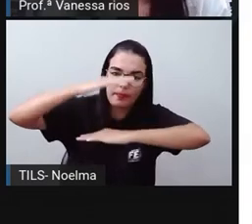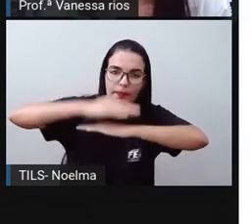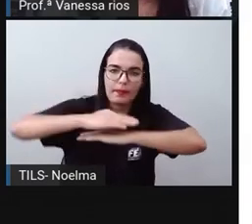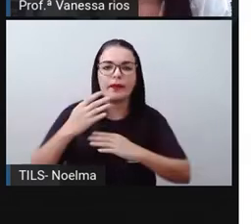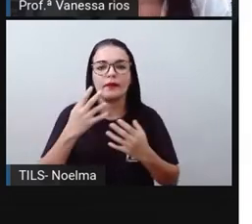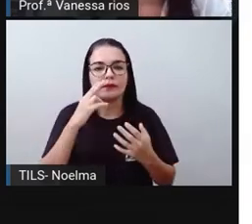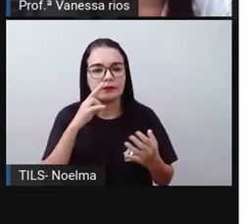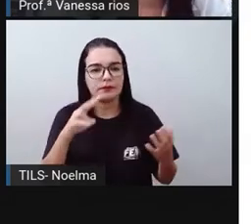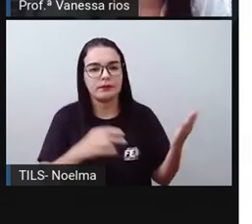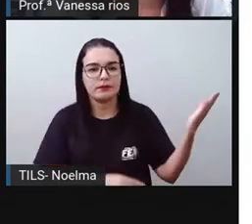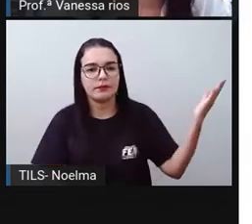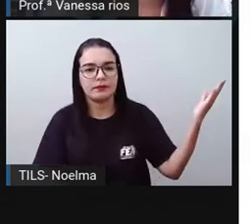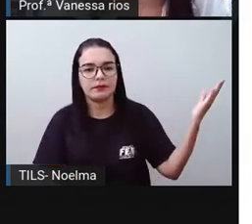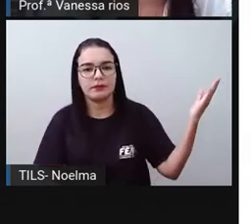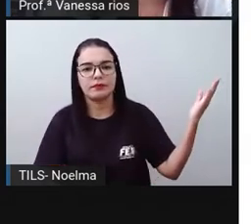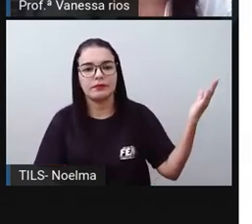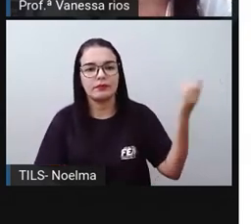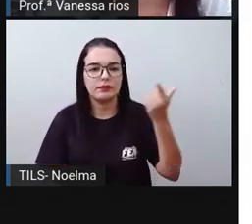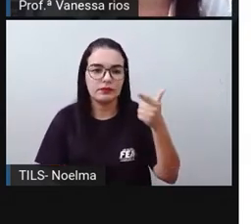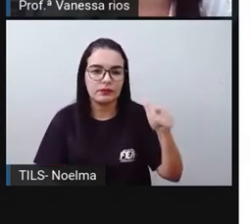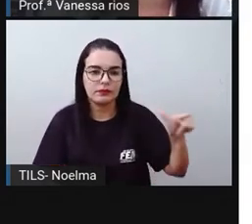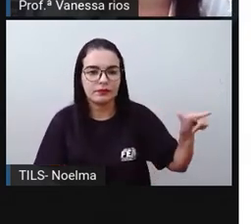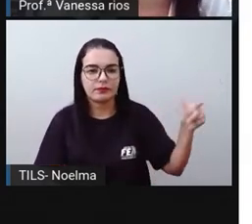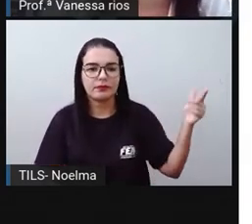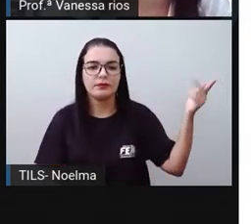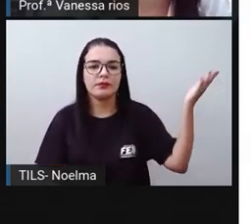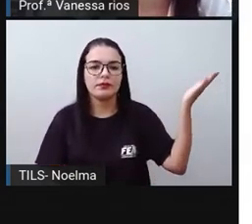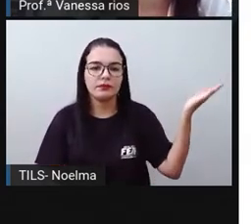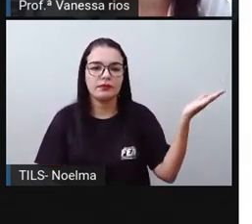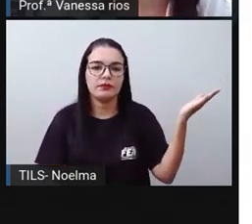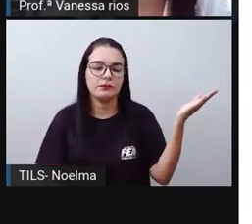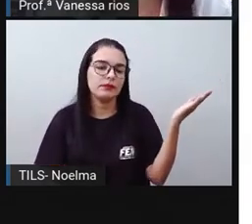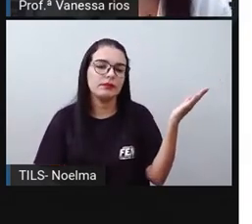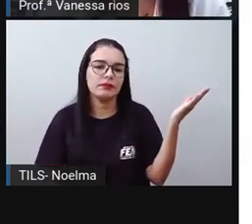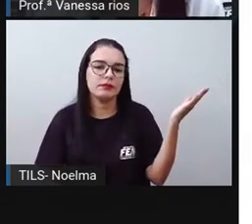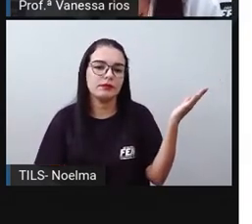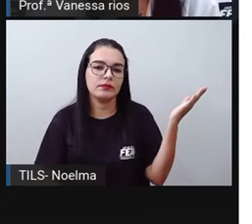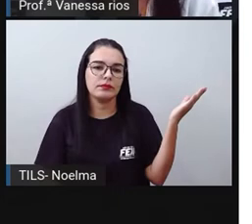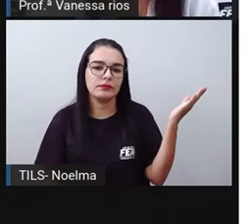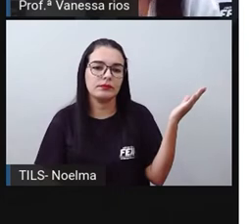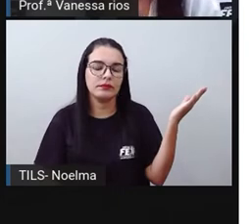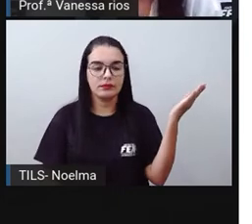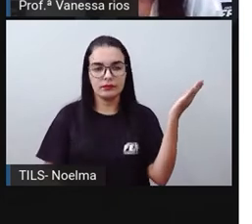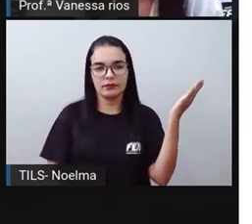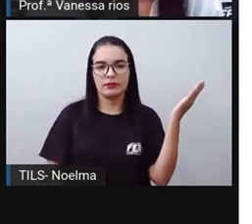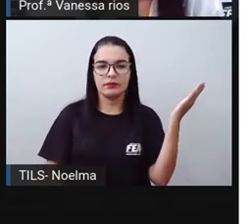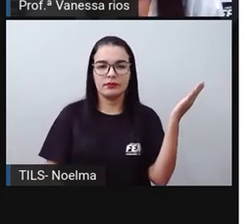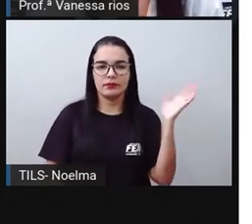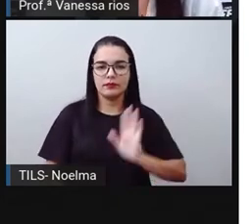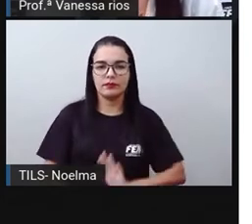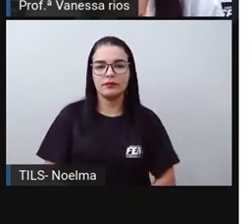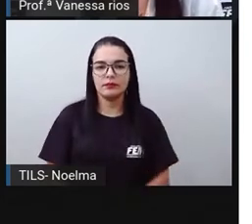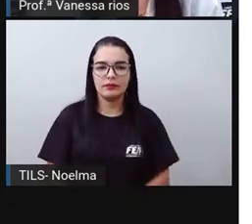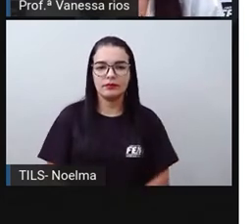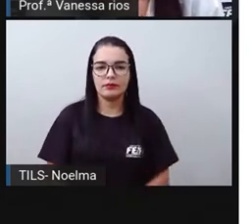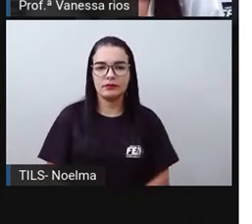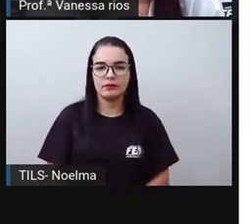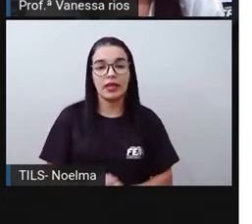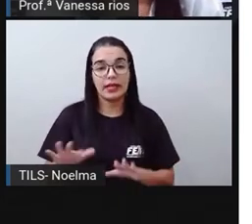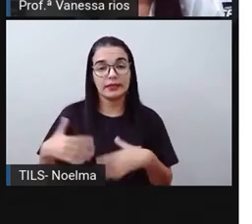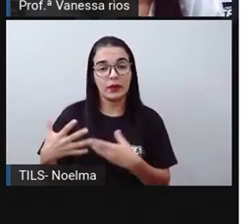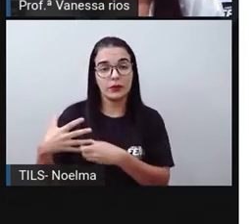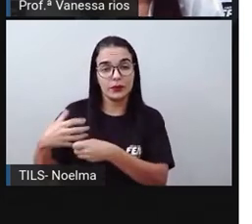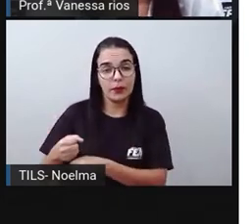unidade de milhar. E aí a continha ficou armada dessa forma aqui, tá certo? E aí,